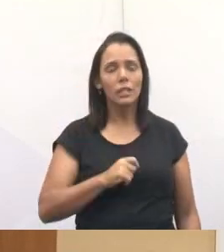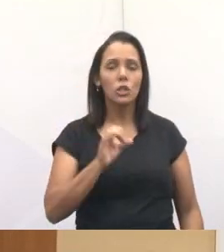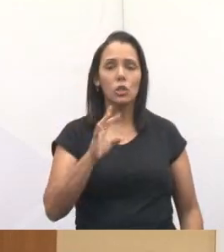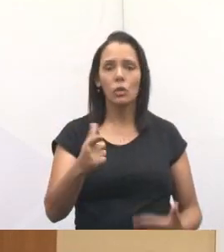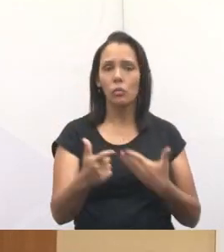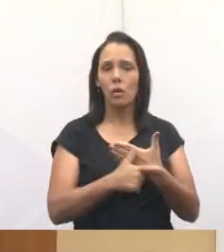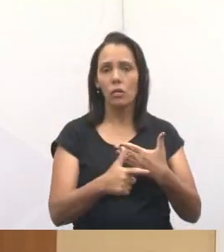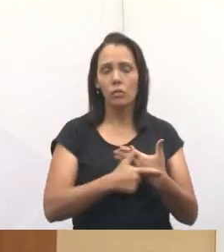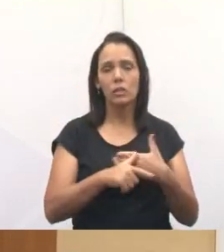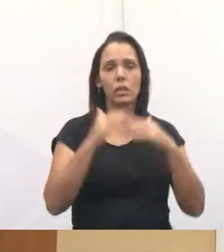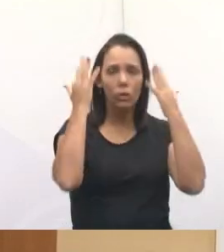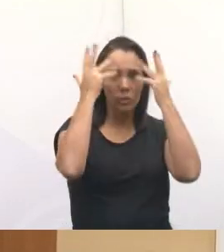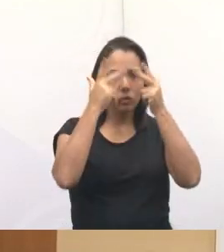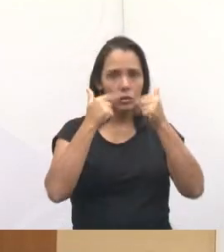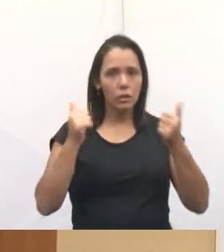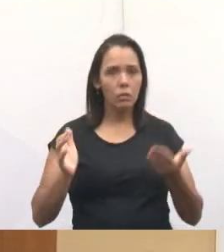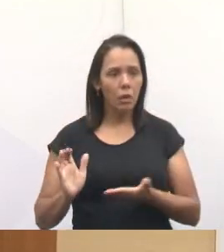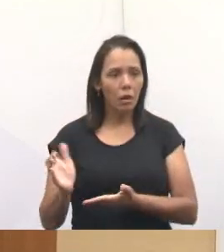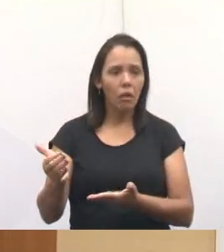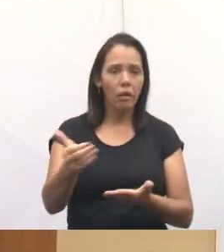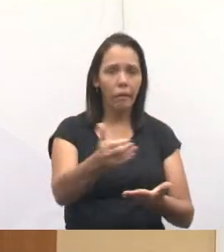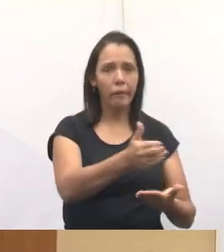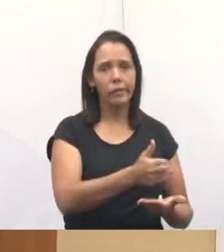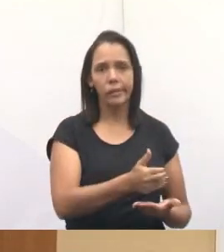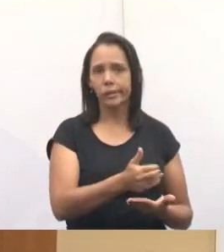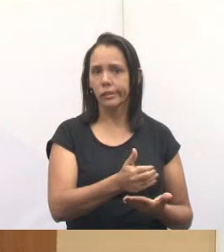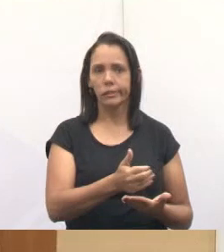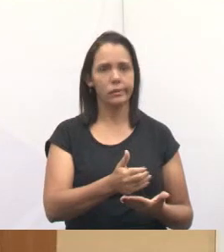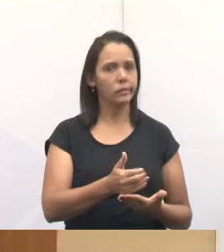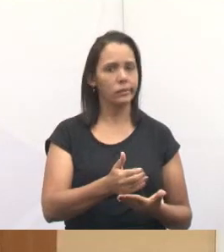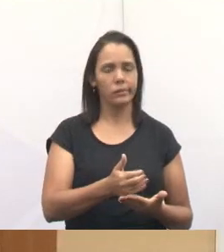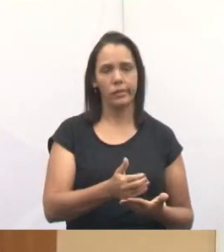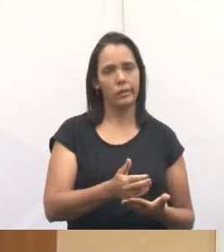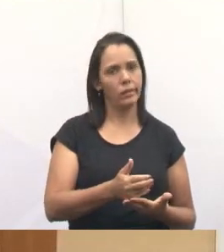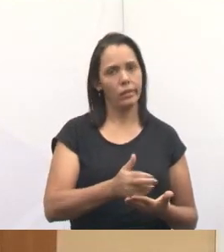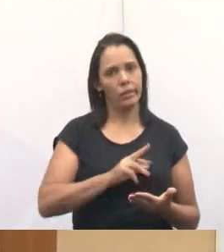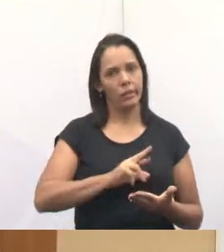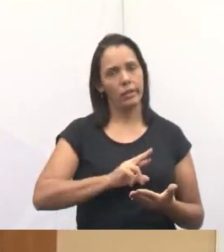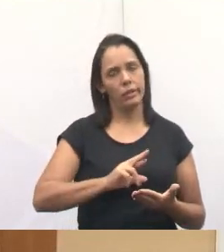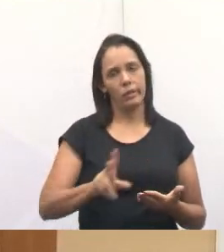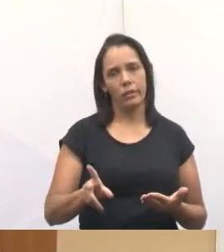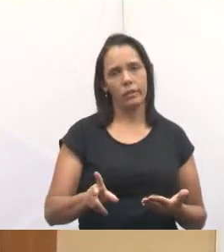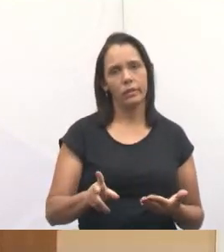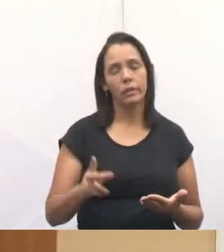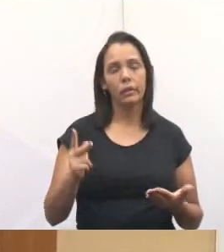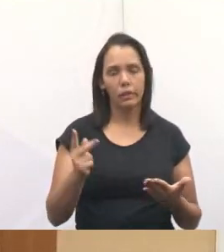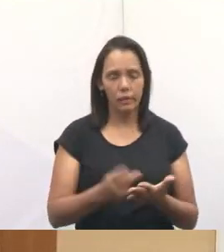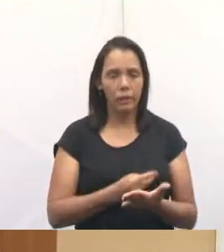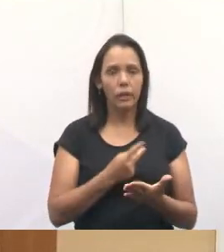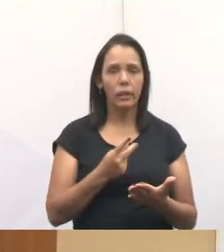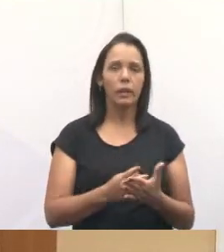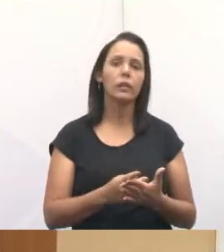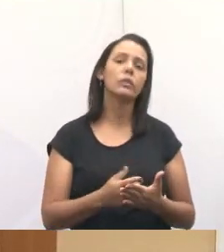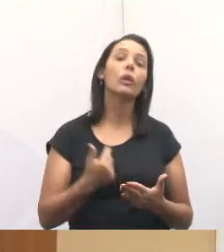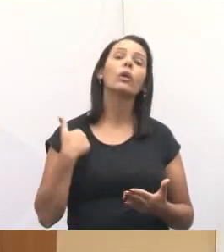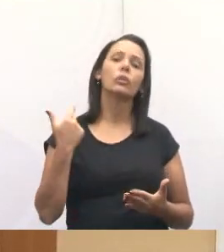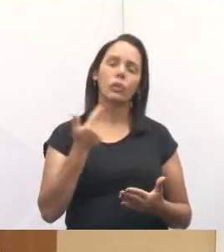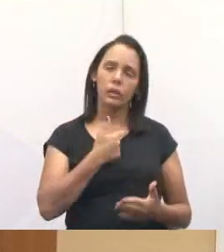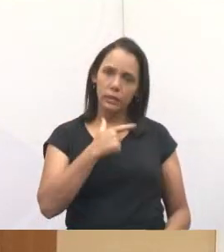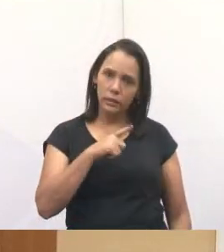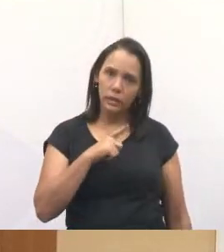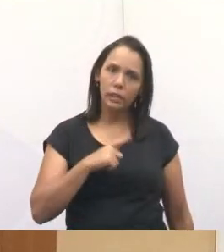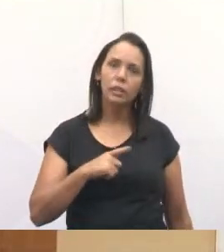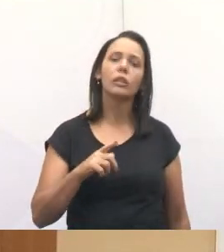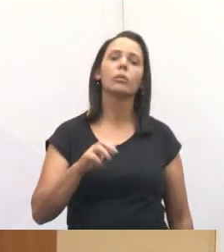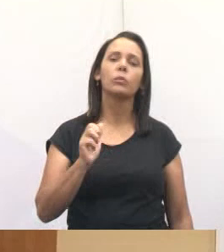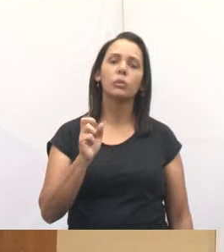animais de todos os lugares de Jacarei, está completamente enganado. Nós prestamos, sim, através da ONG Patas Amizade, um